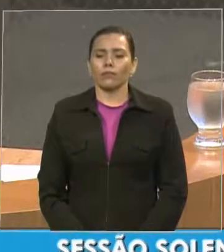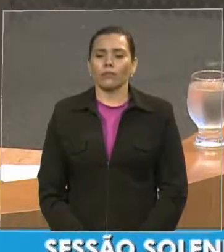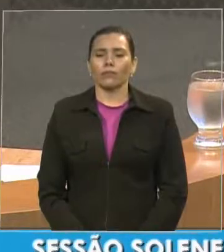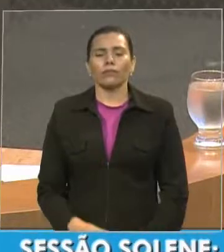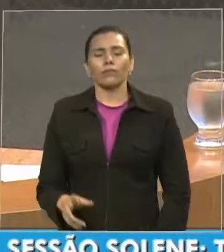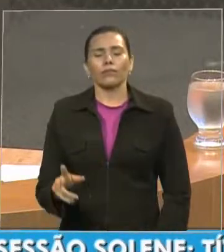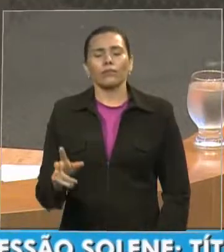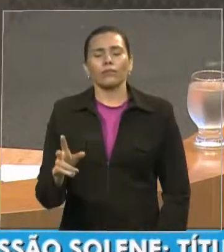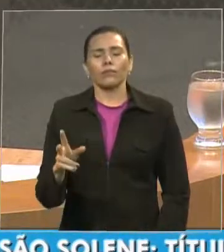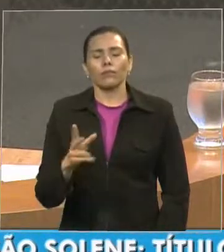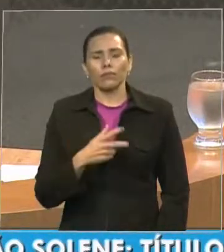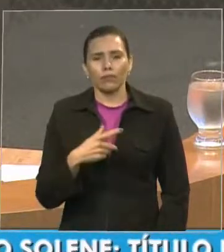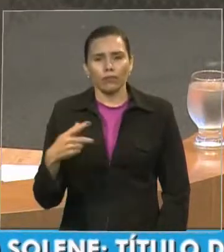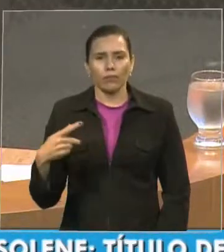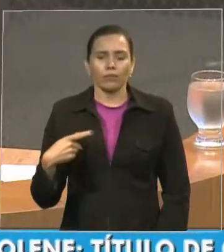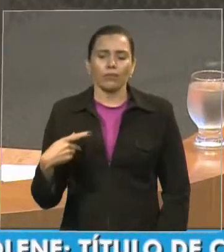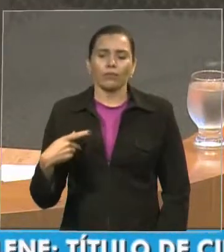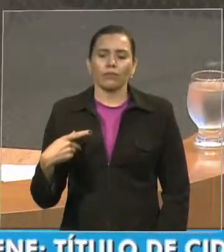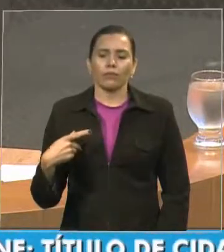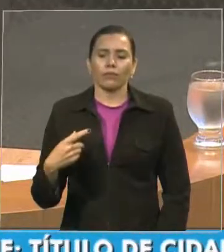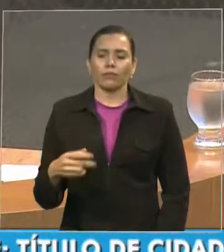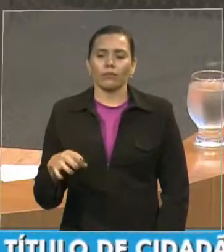-deputado federal colega de meu pai